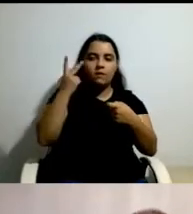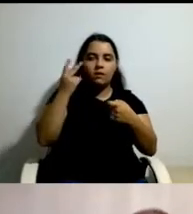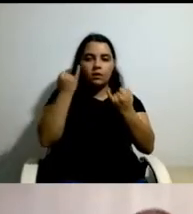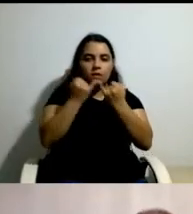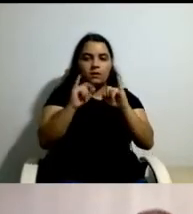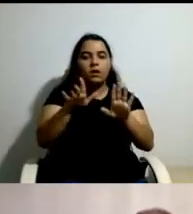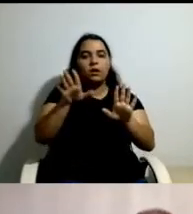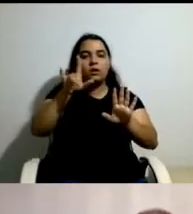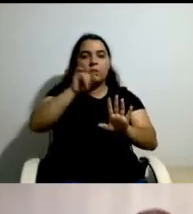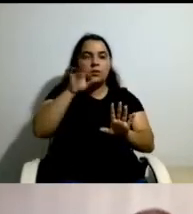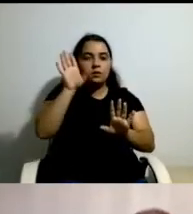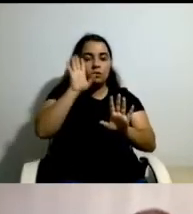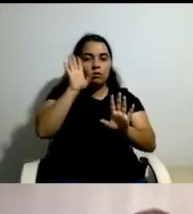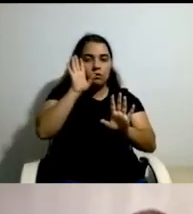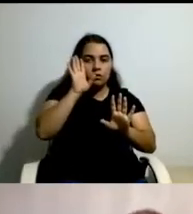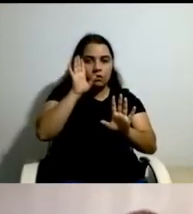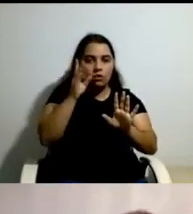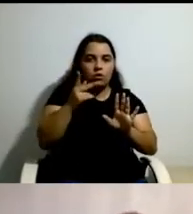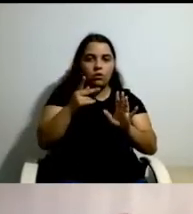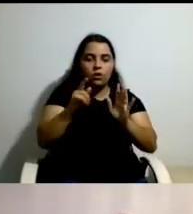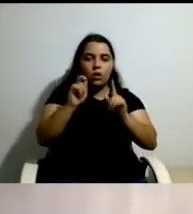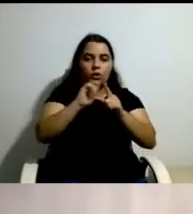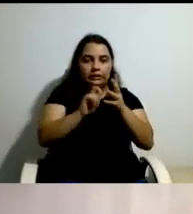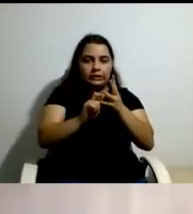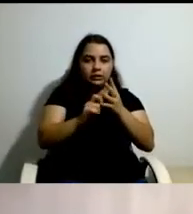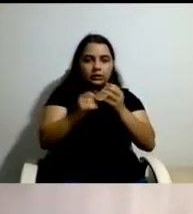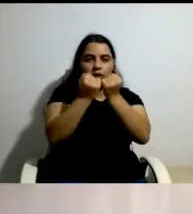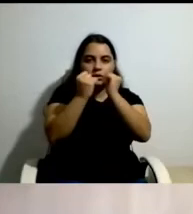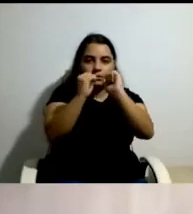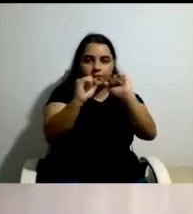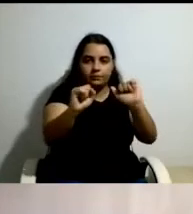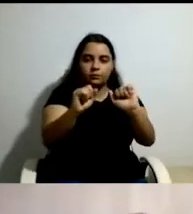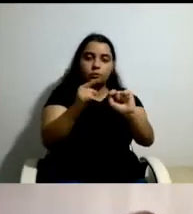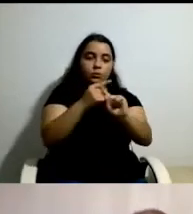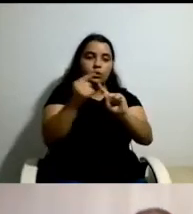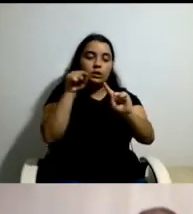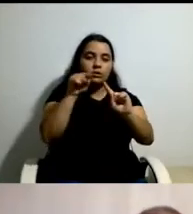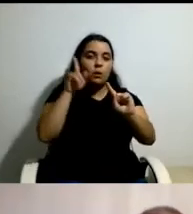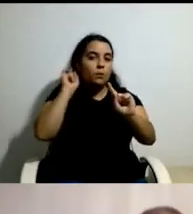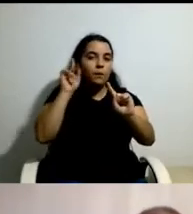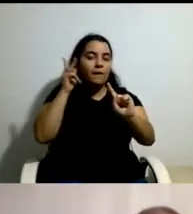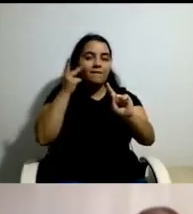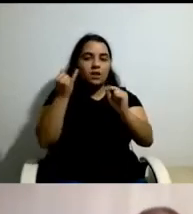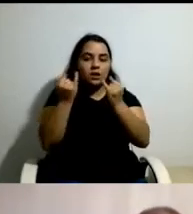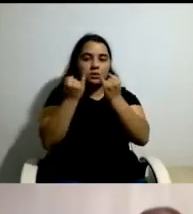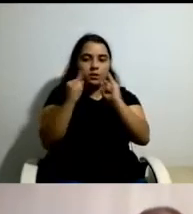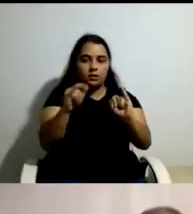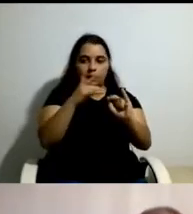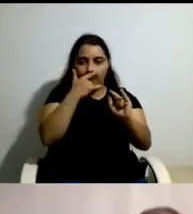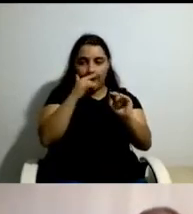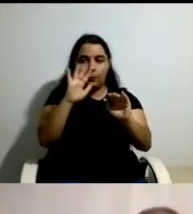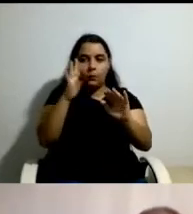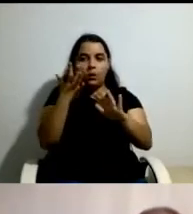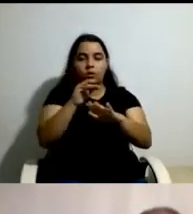estruturantes da vida independente, e ao permitir que as pessoas participantes disposessem então